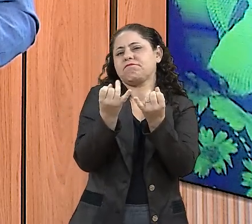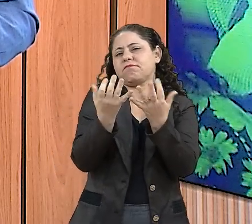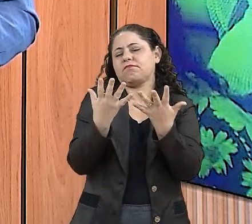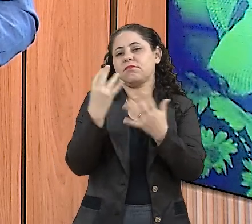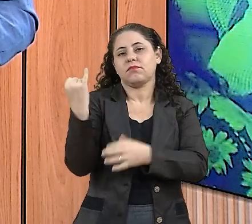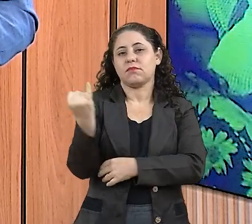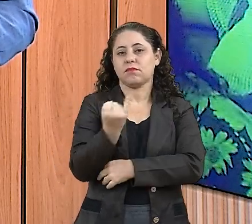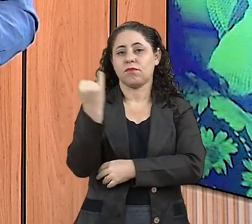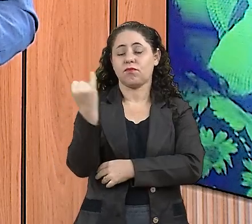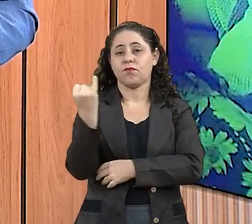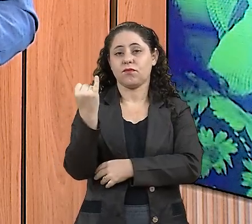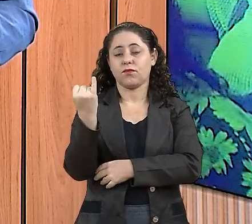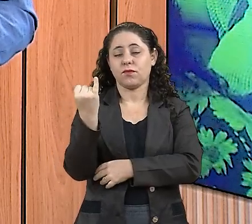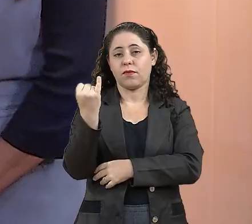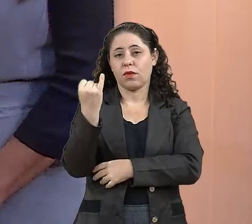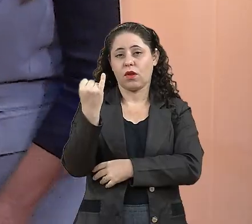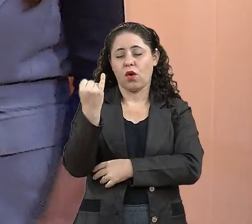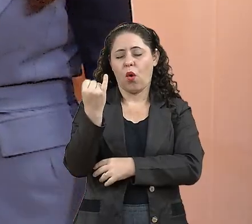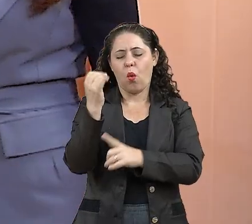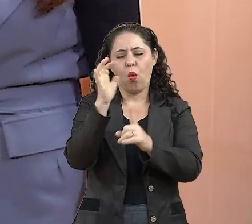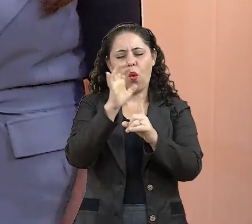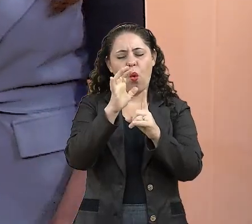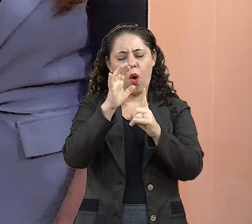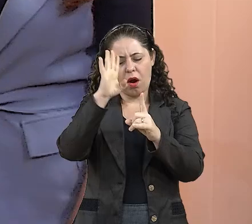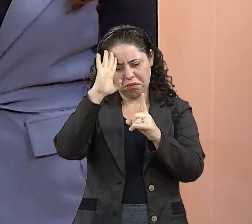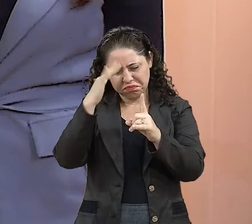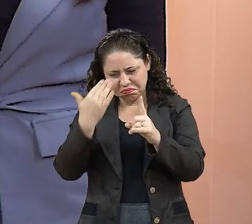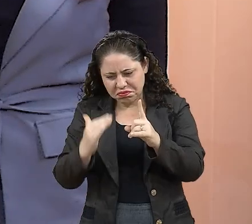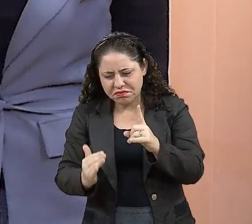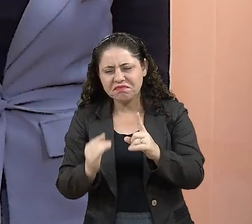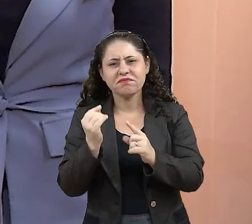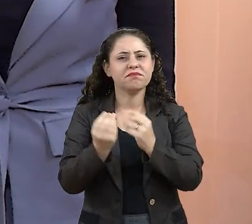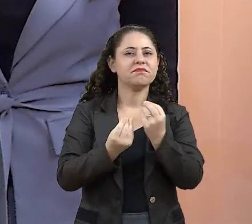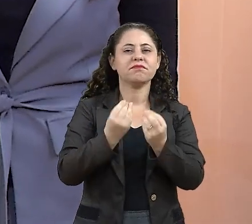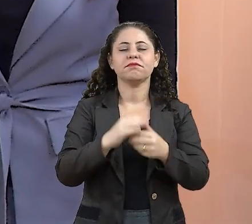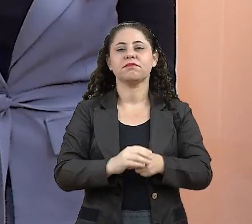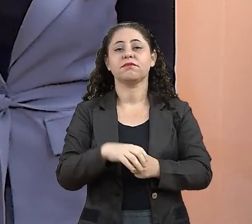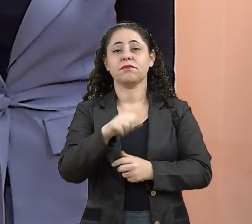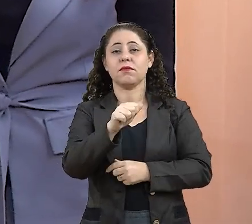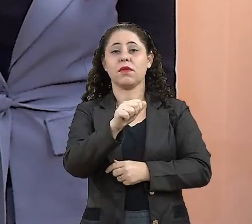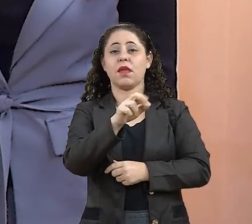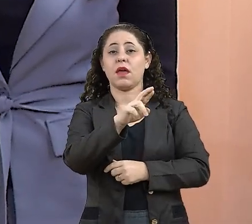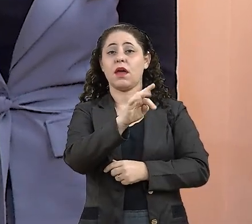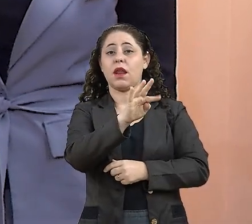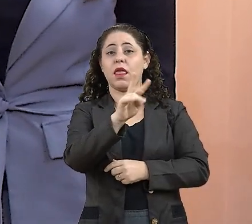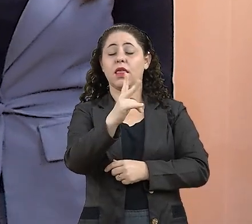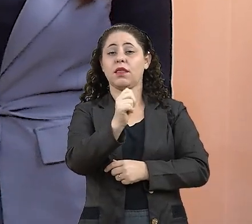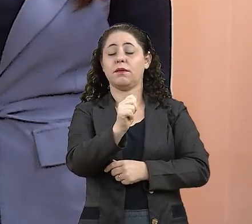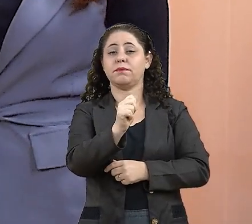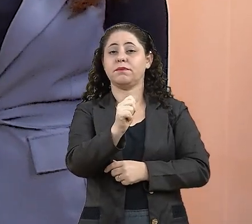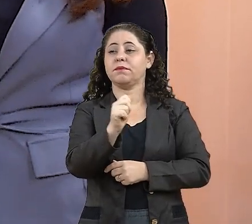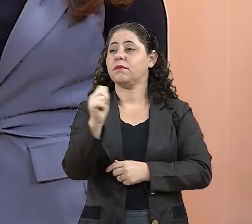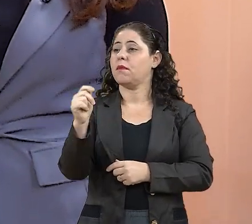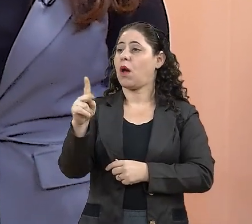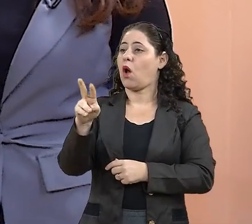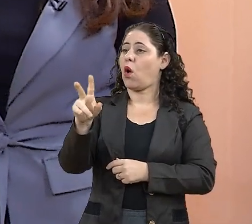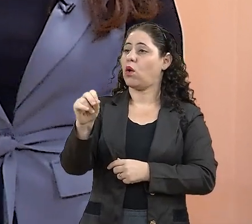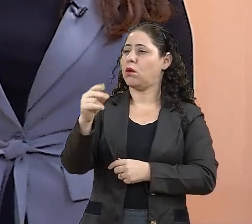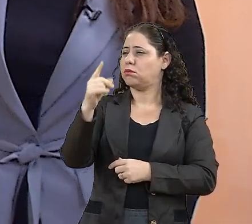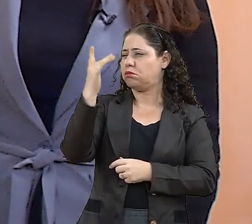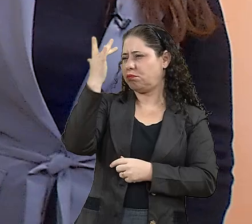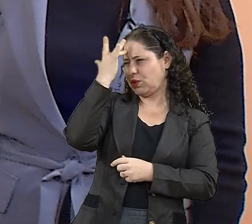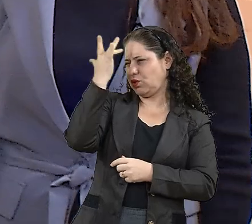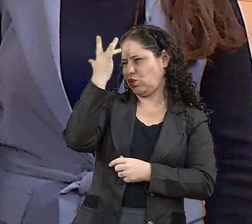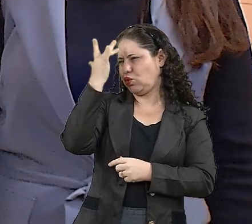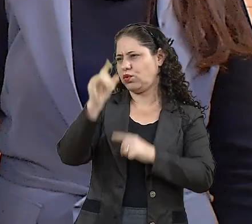importância desse título, dessa honraria? Aureta, Paulo, eu penso que o título ou a